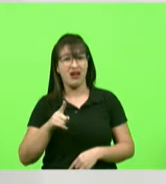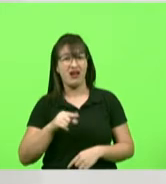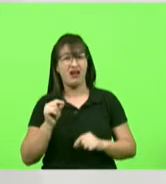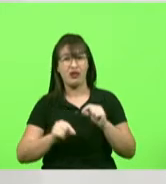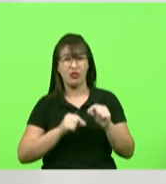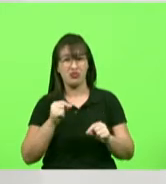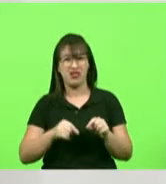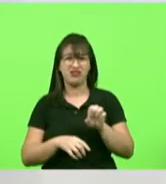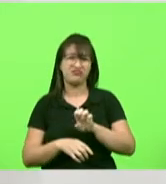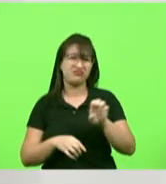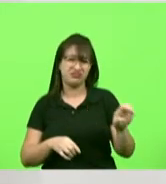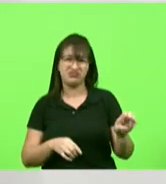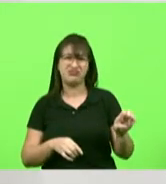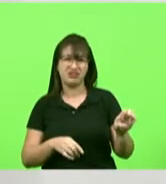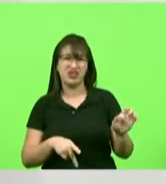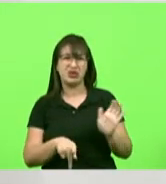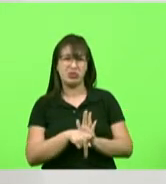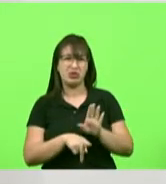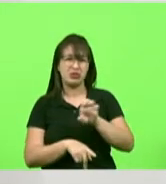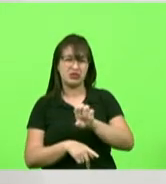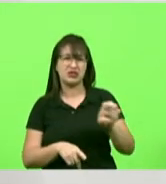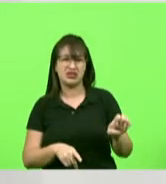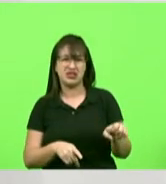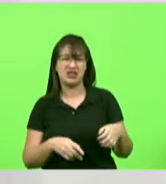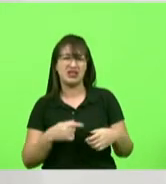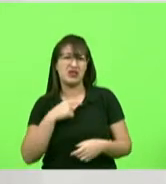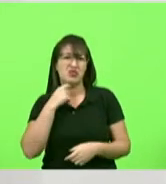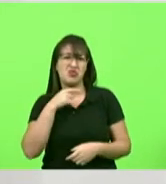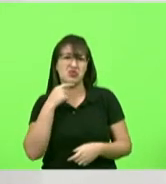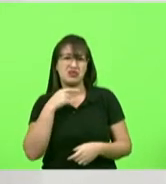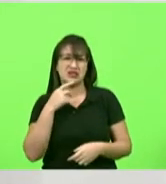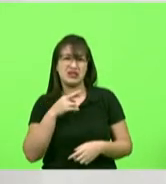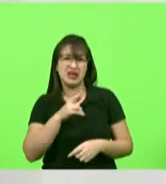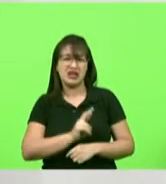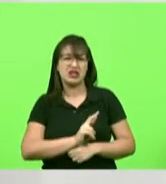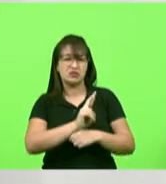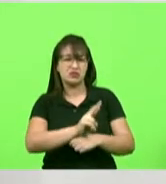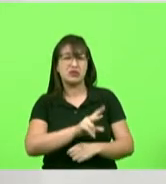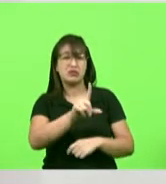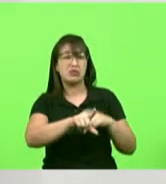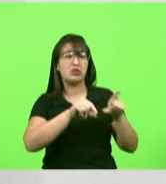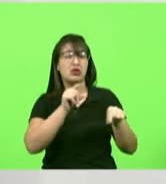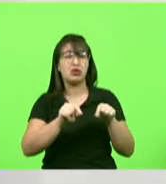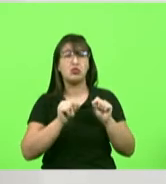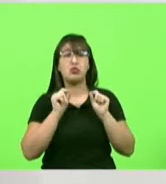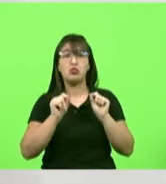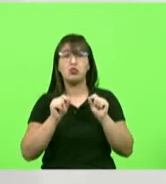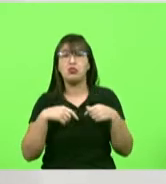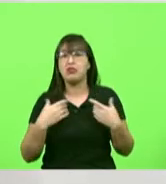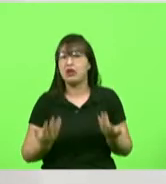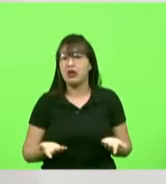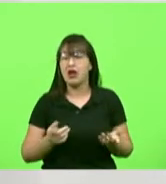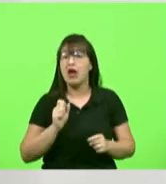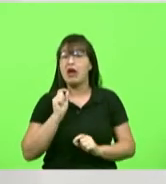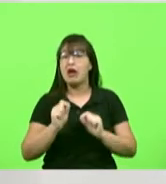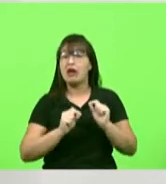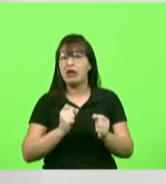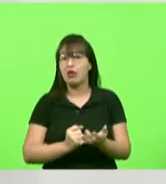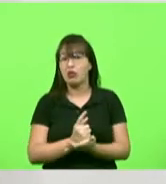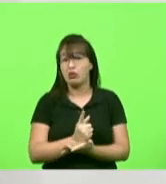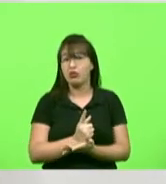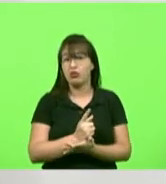esquerdista de você não conseguir responsabilizar ninguém por nada deputado Kennedy Nunes quando você fala assim quem comprou o respirador